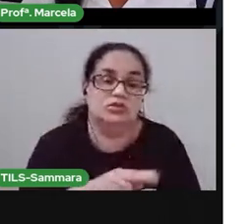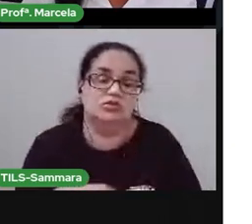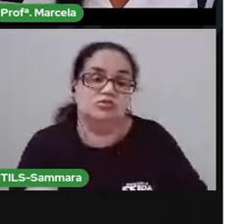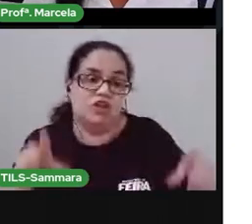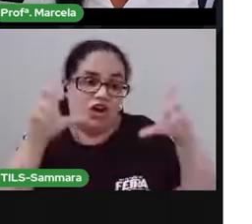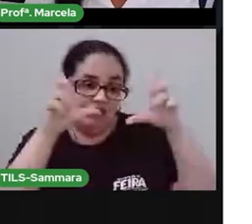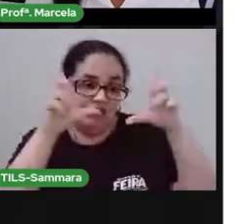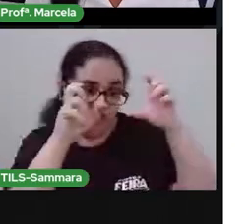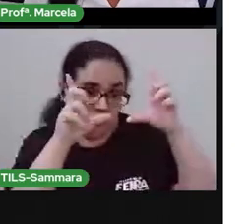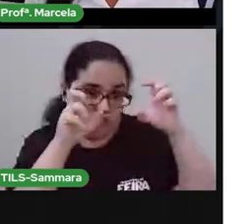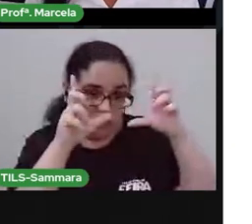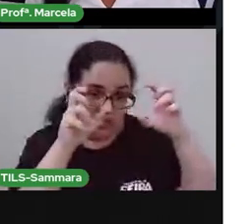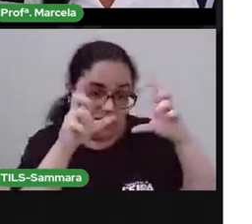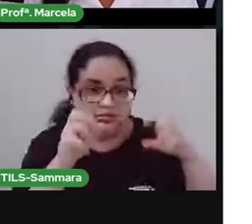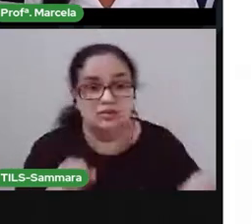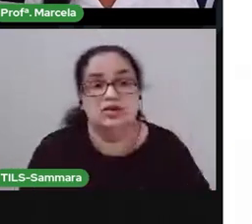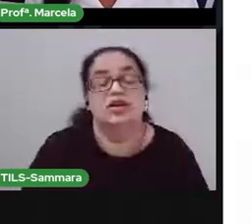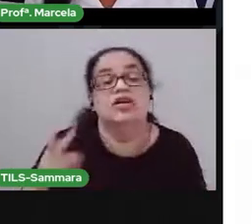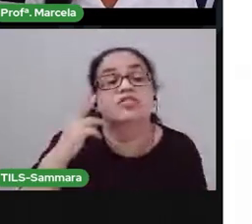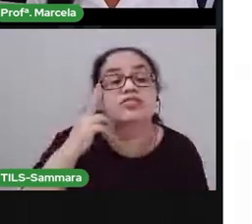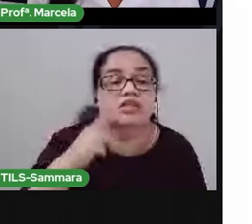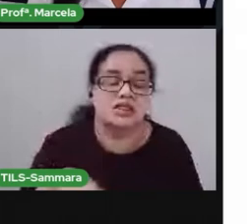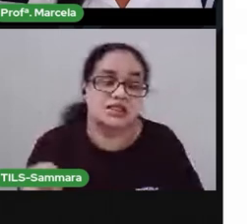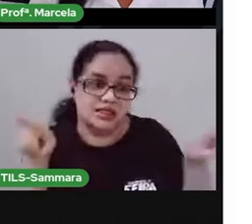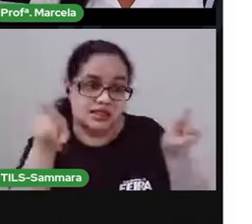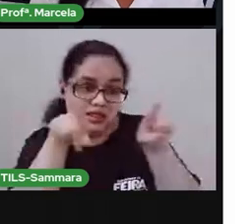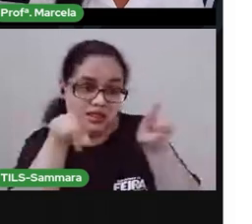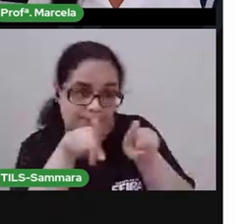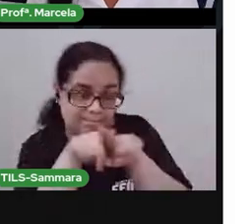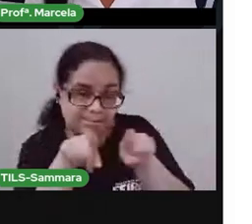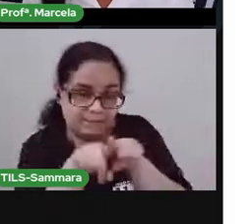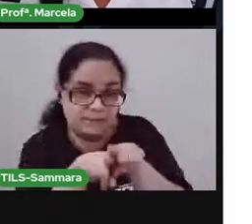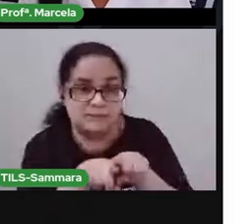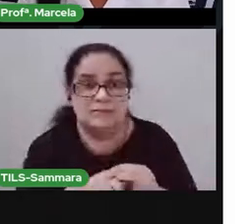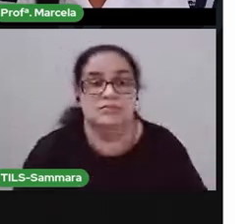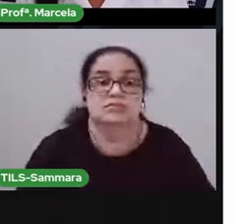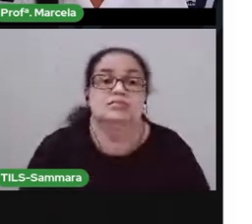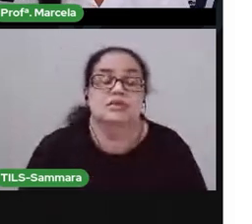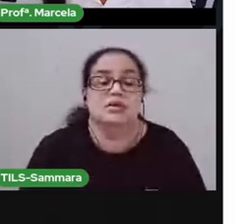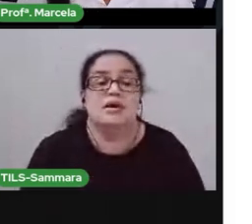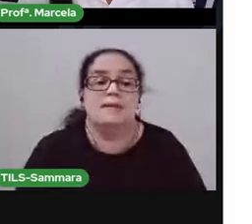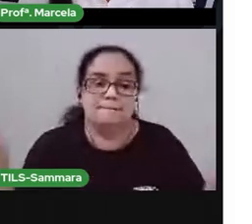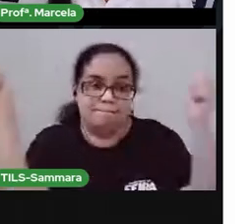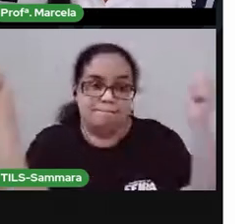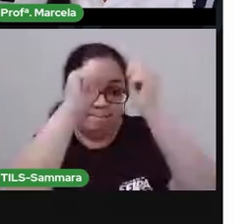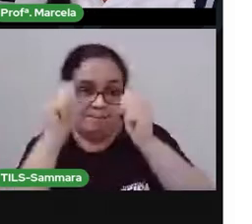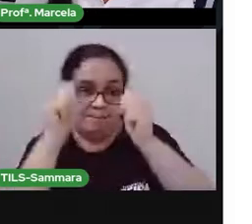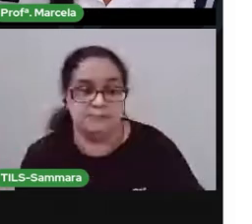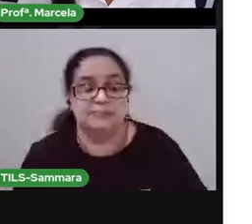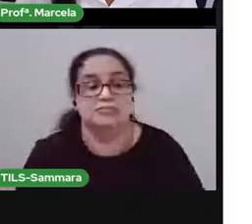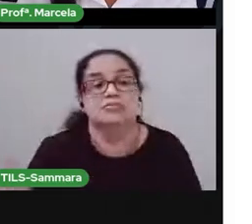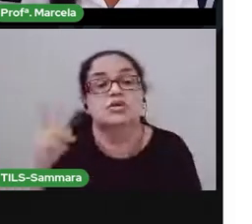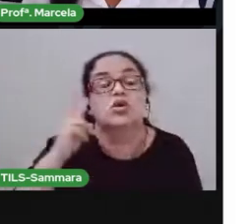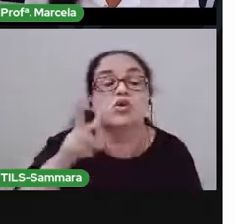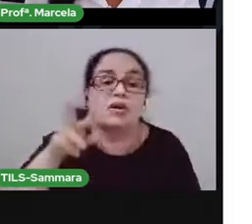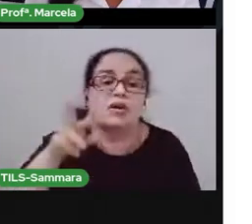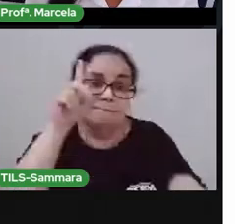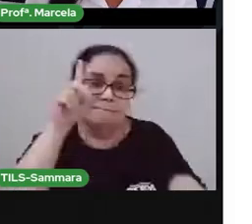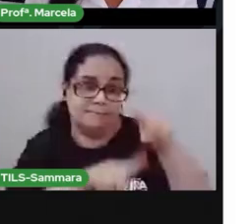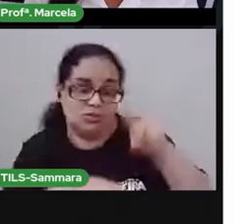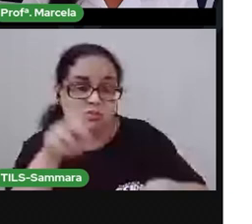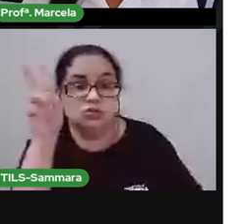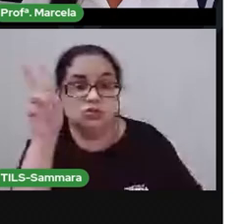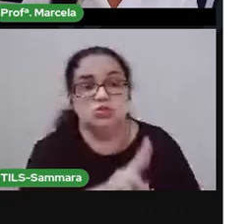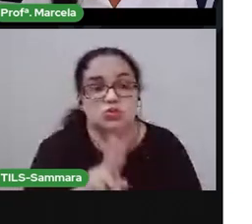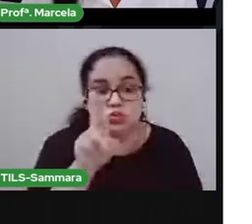fotografia. Viu também esculturas de argila, de madeira. Agora, esses objetos são utilizados pra